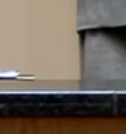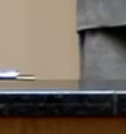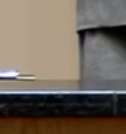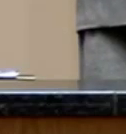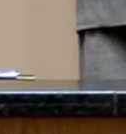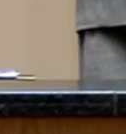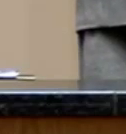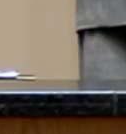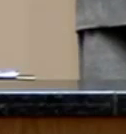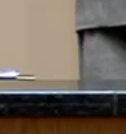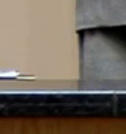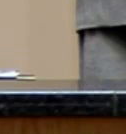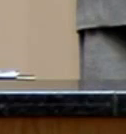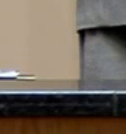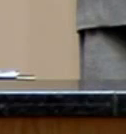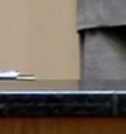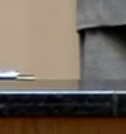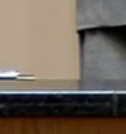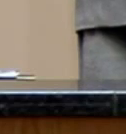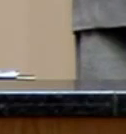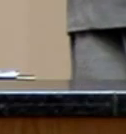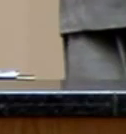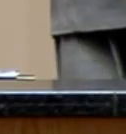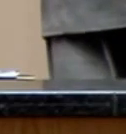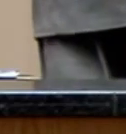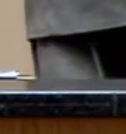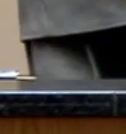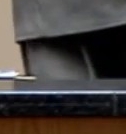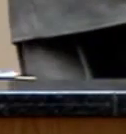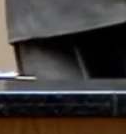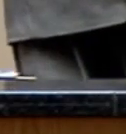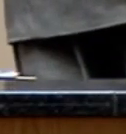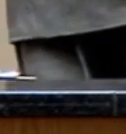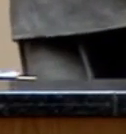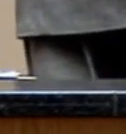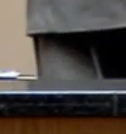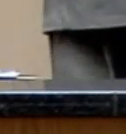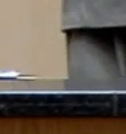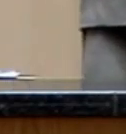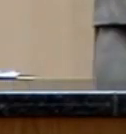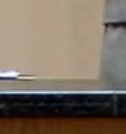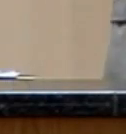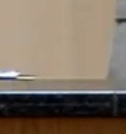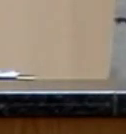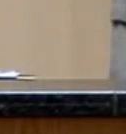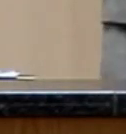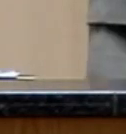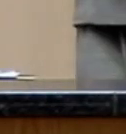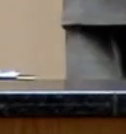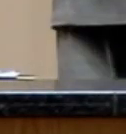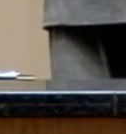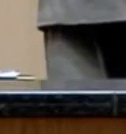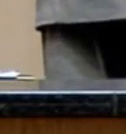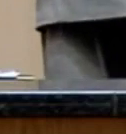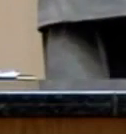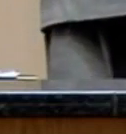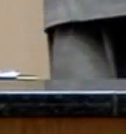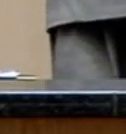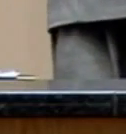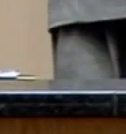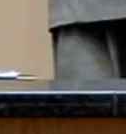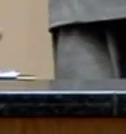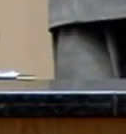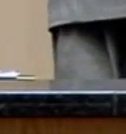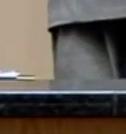mais um que é do líder da bancada dos Partidos dos Trabalhadores. Eu consulto o líder da bancada dos